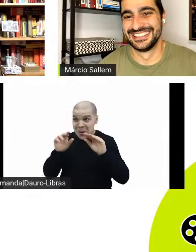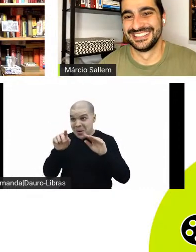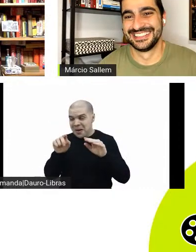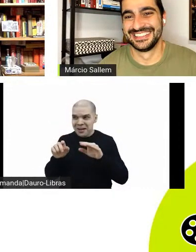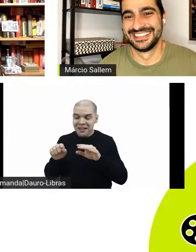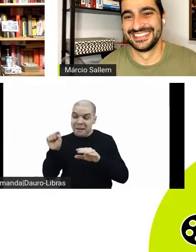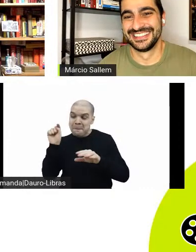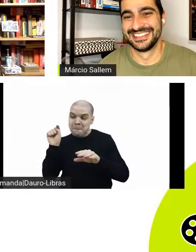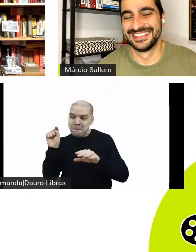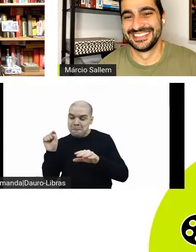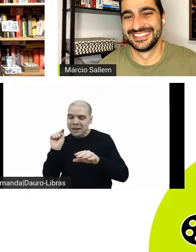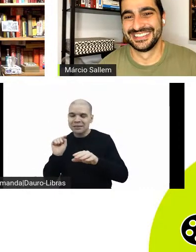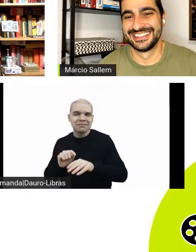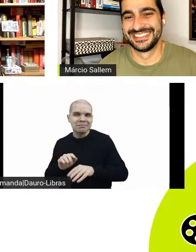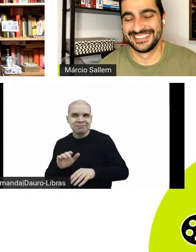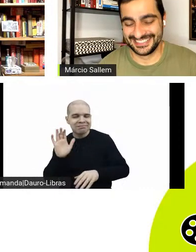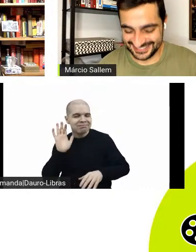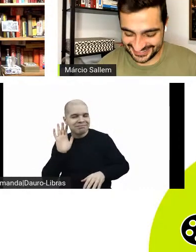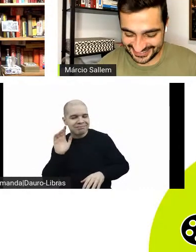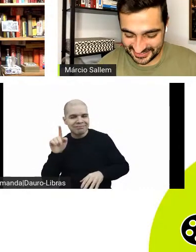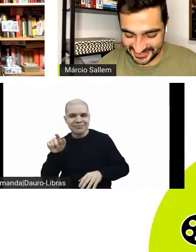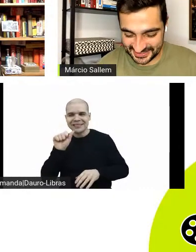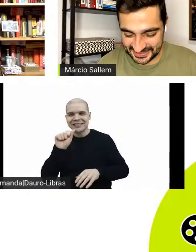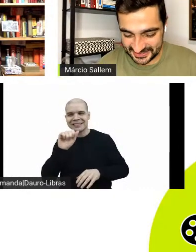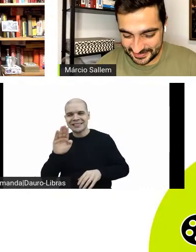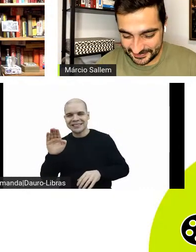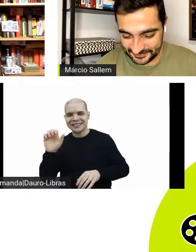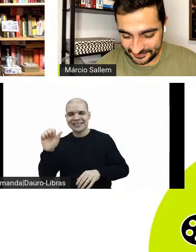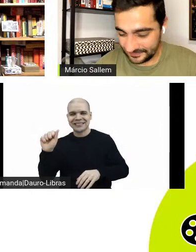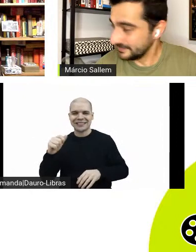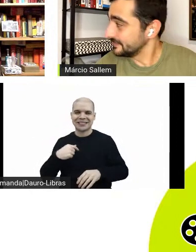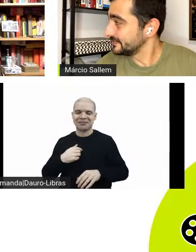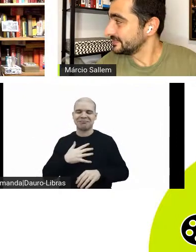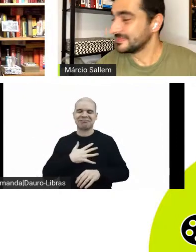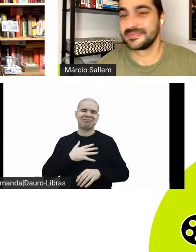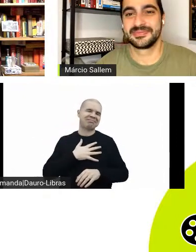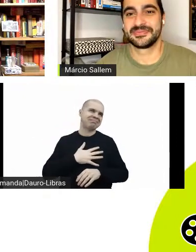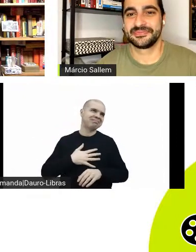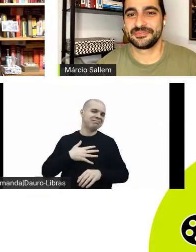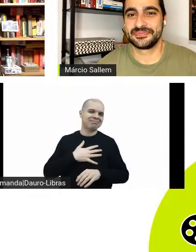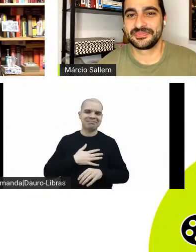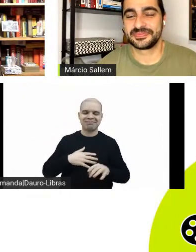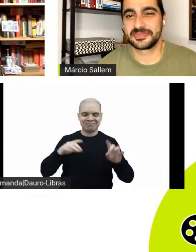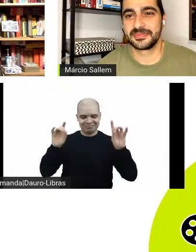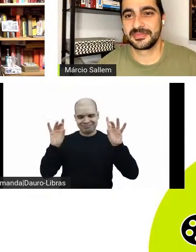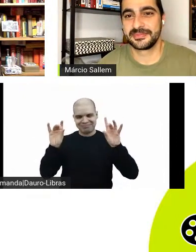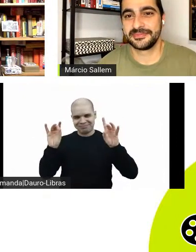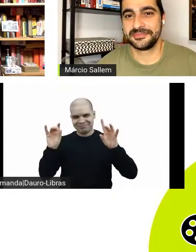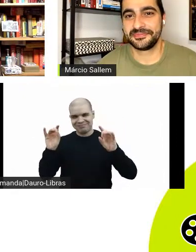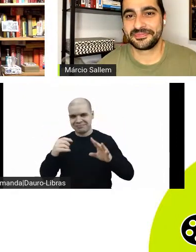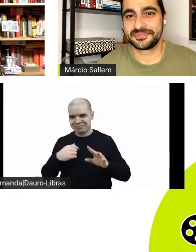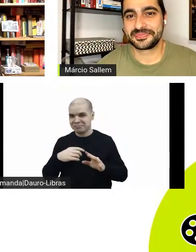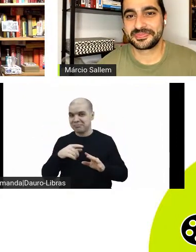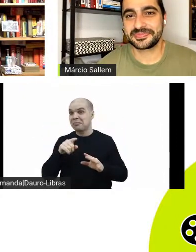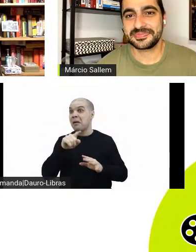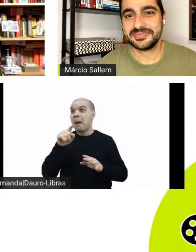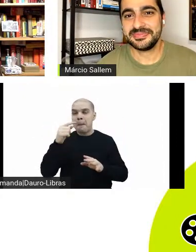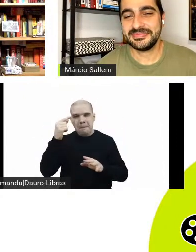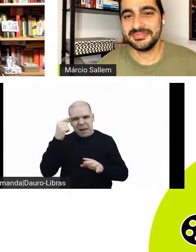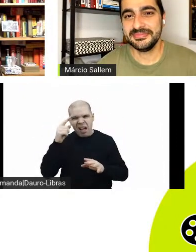trilha aí, o ABBA, que sempre eu acho que é atemporal, mas tem toda essa característica aí dos anos